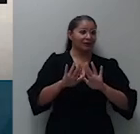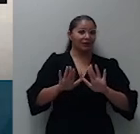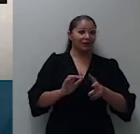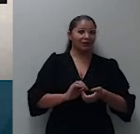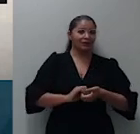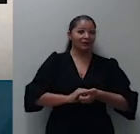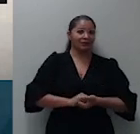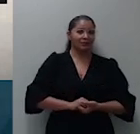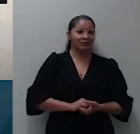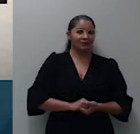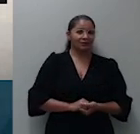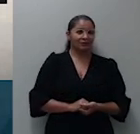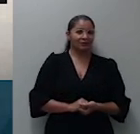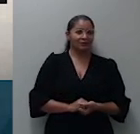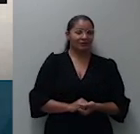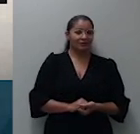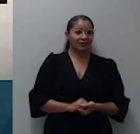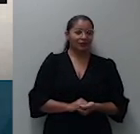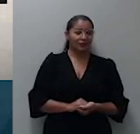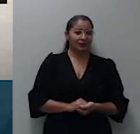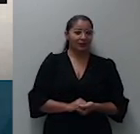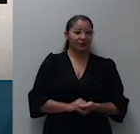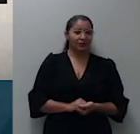isso